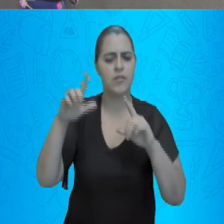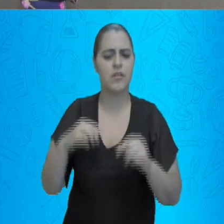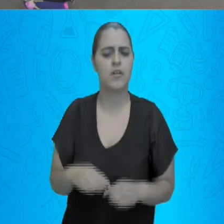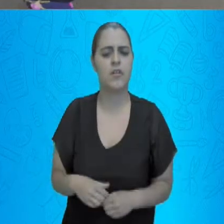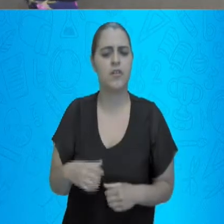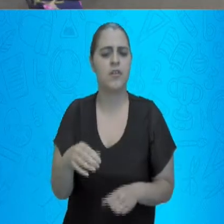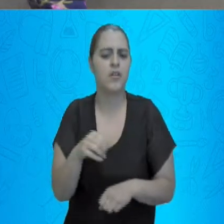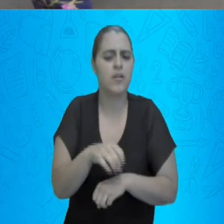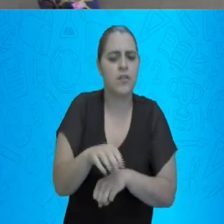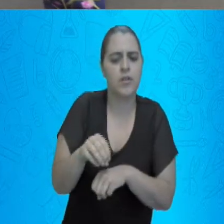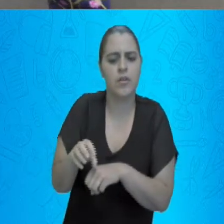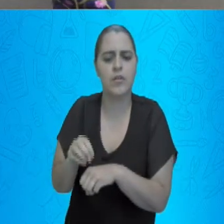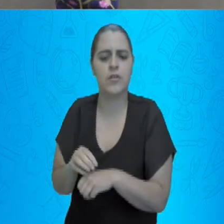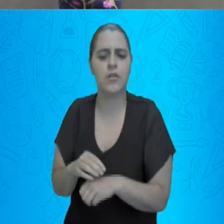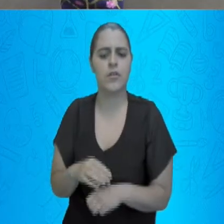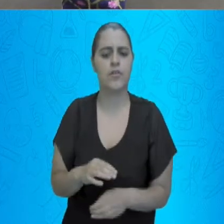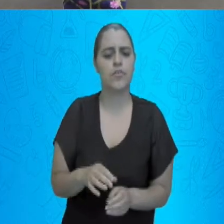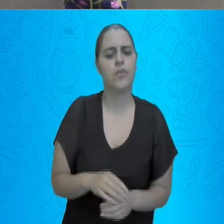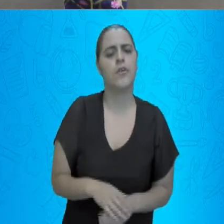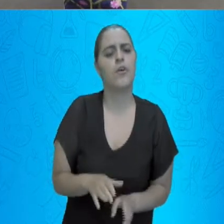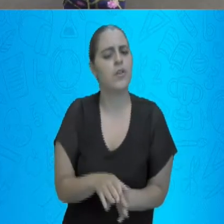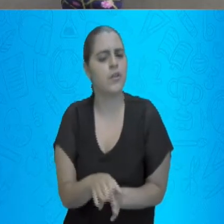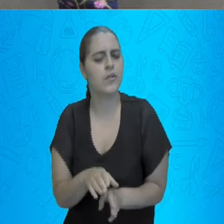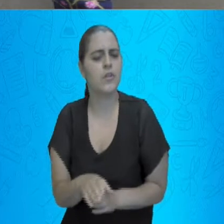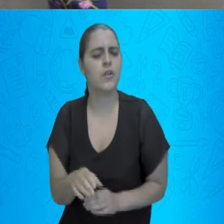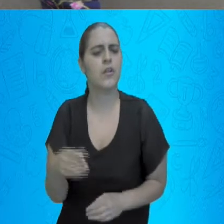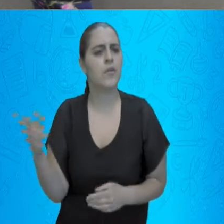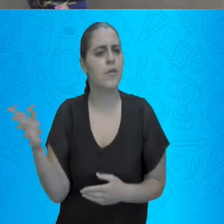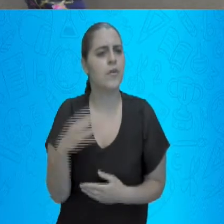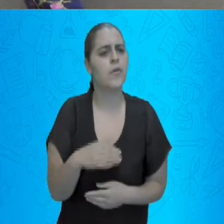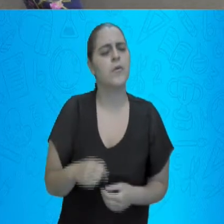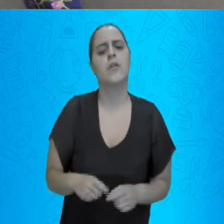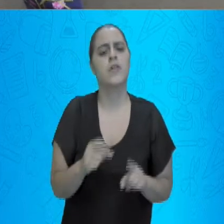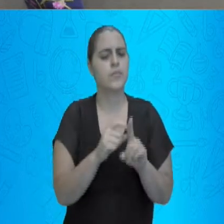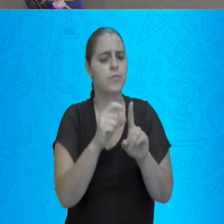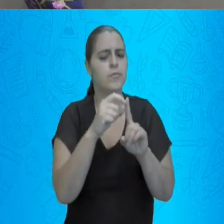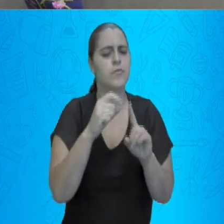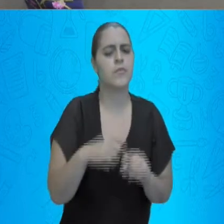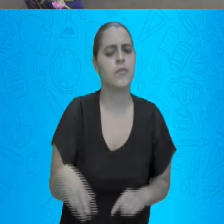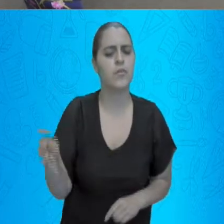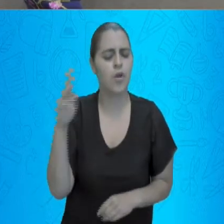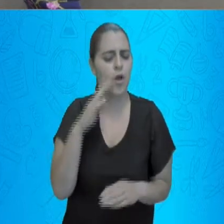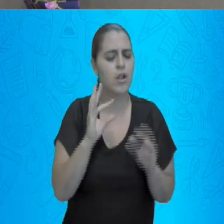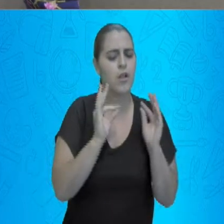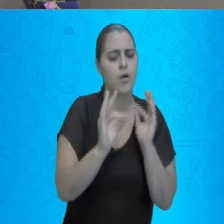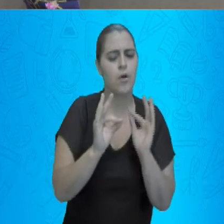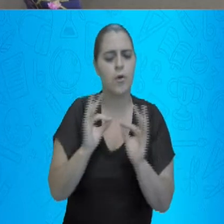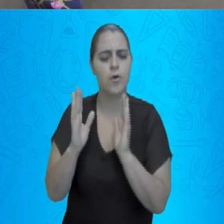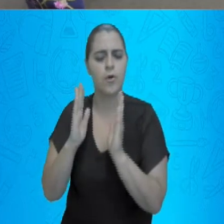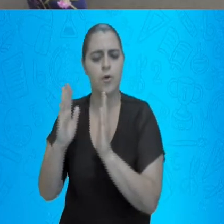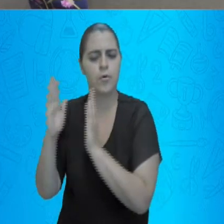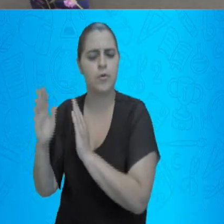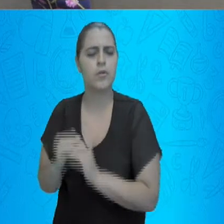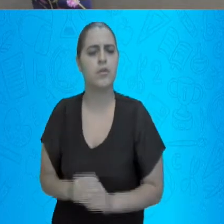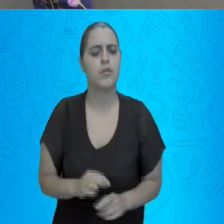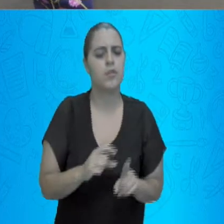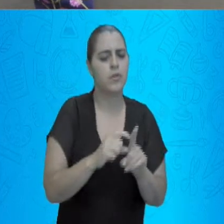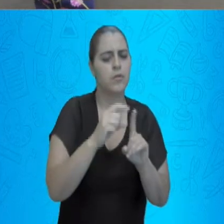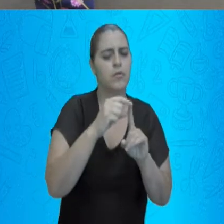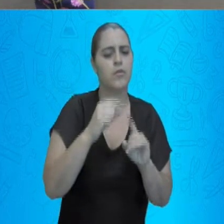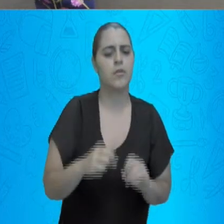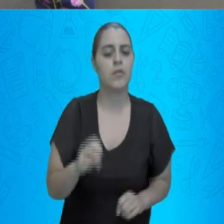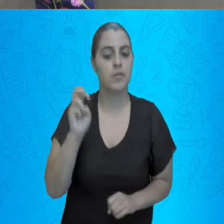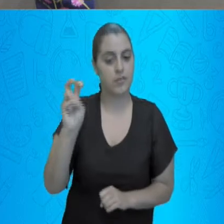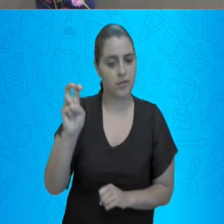orientando. Nós começamos a adição pelas unidades. Olha a ordem das unidades aqui. Então, nós vamos somar